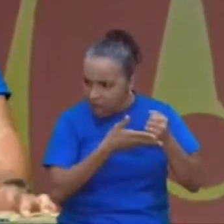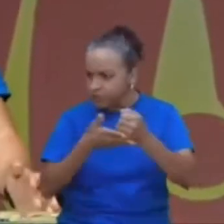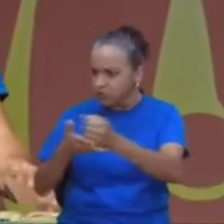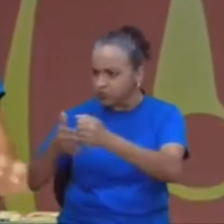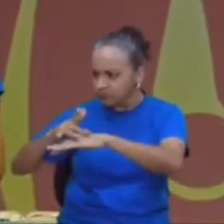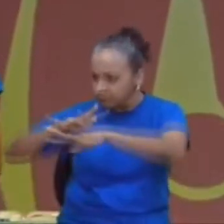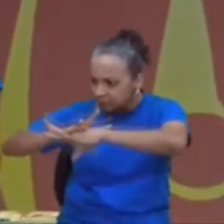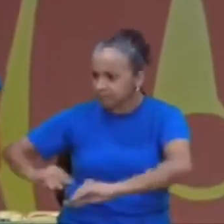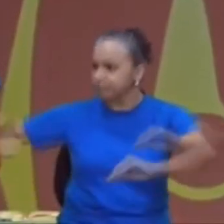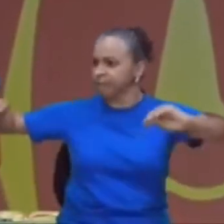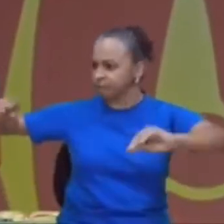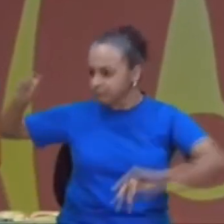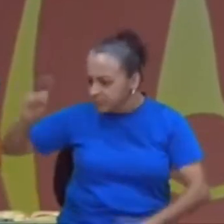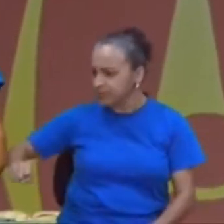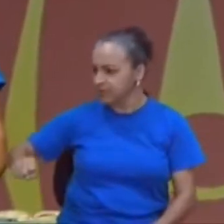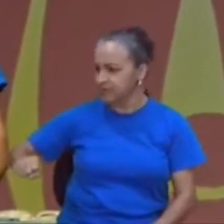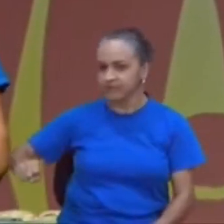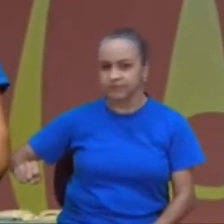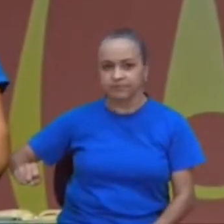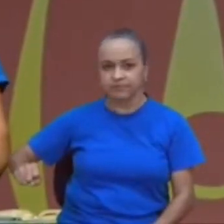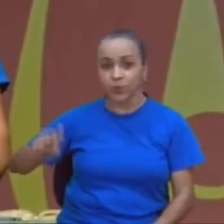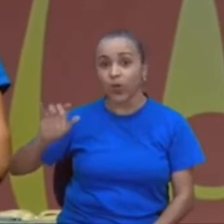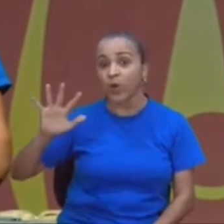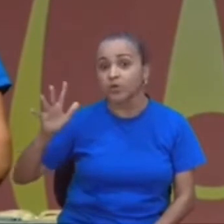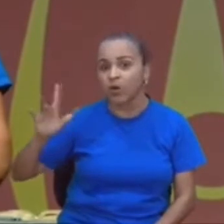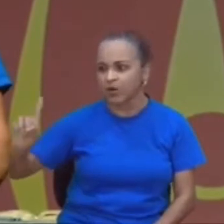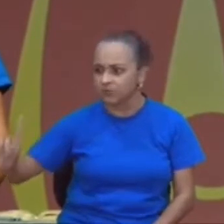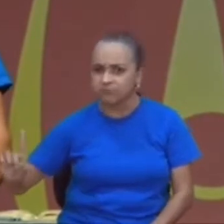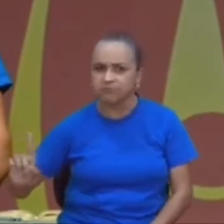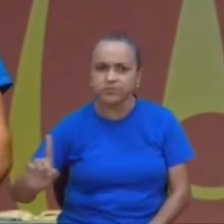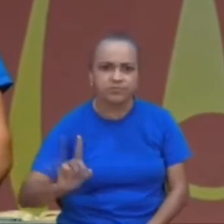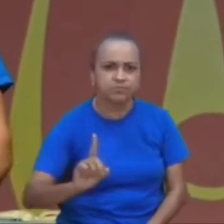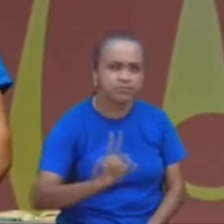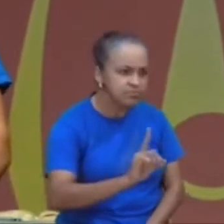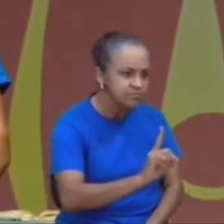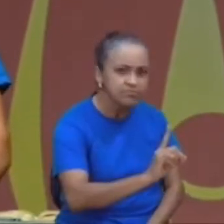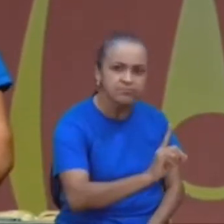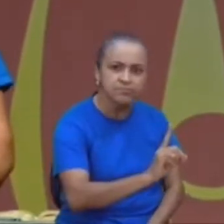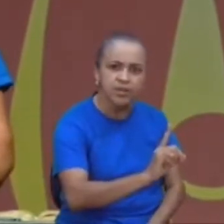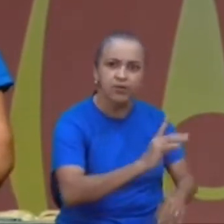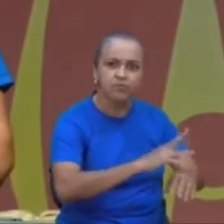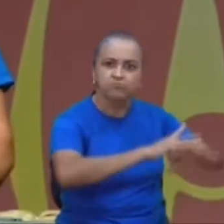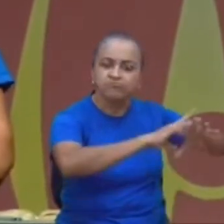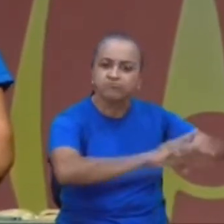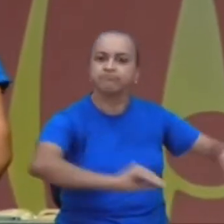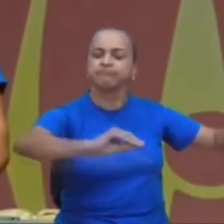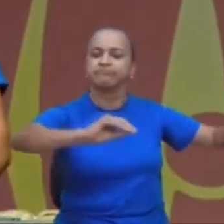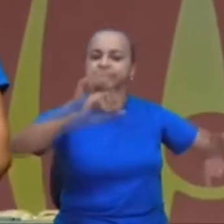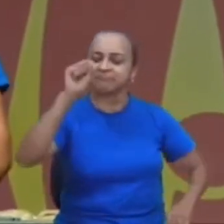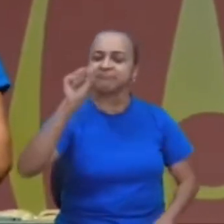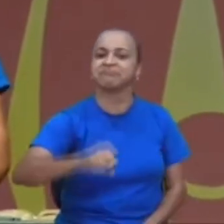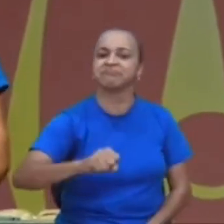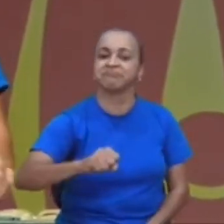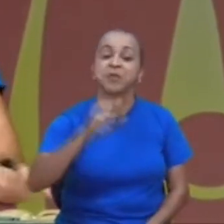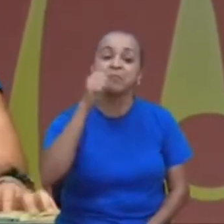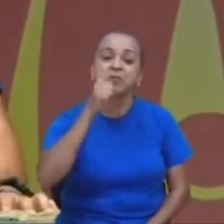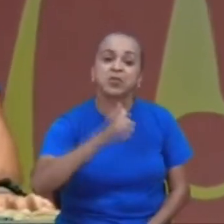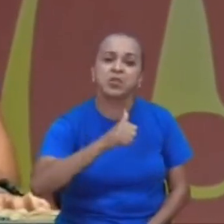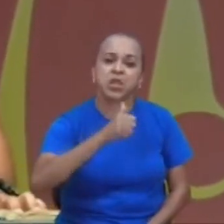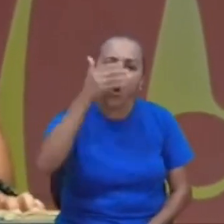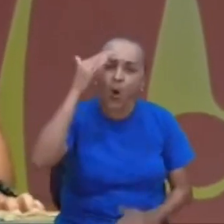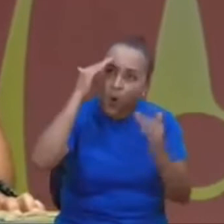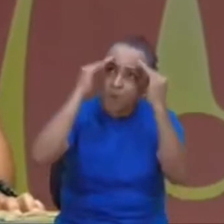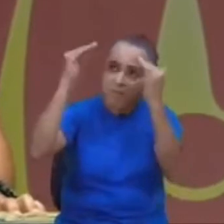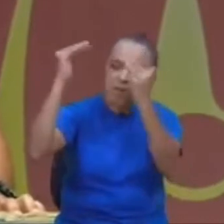e aí você sabe, o resto da história, Naaman foi lá, e se curou, e essa menina cumpriu o mandamento, jovem,